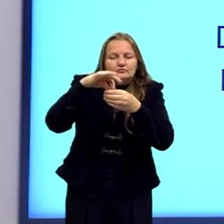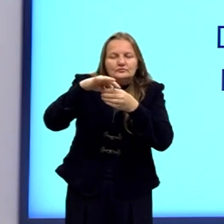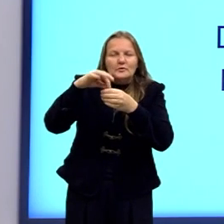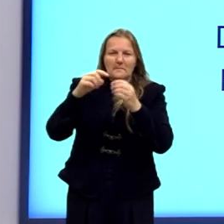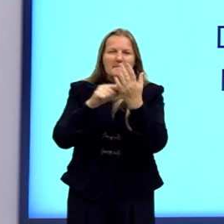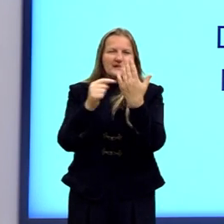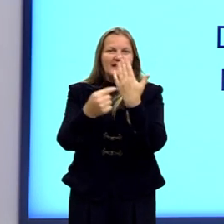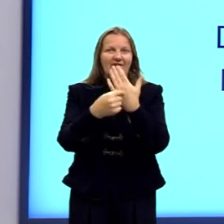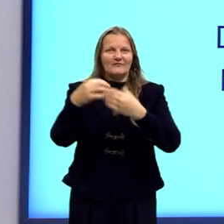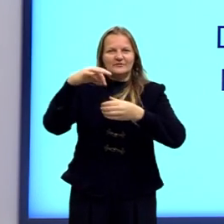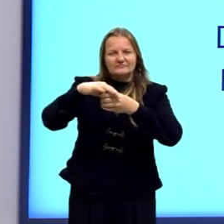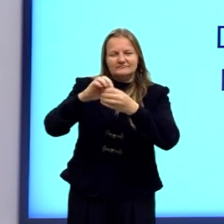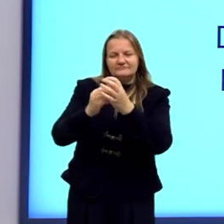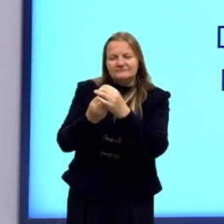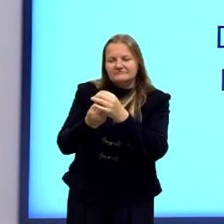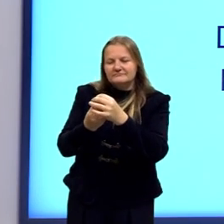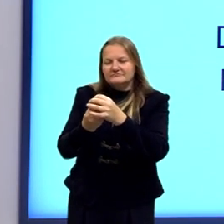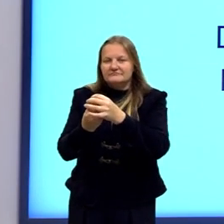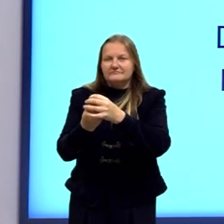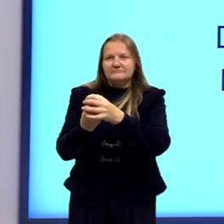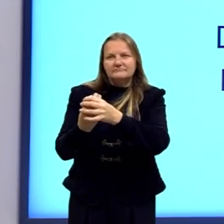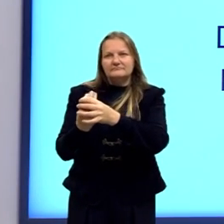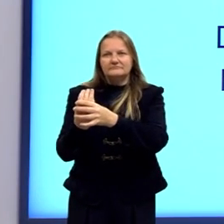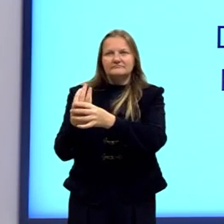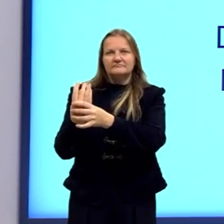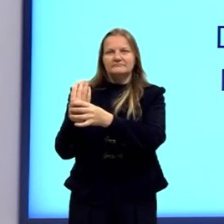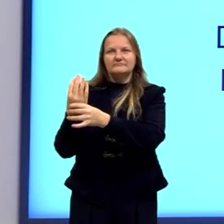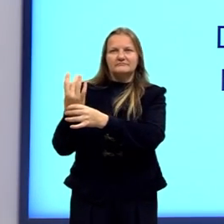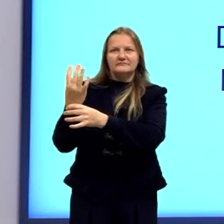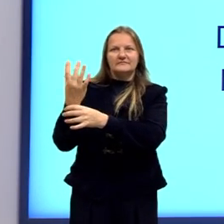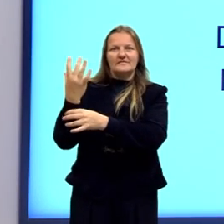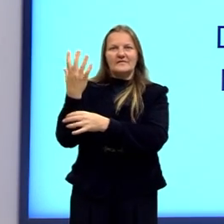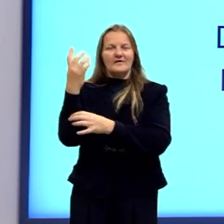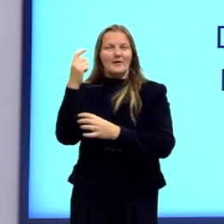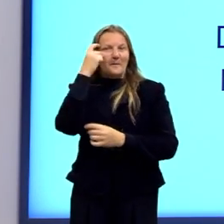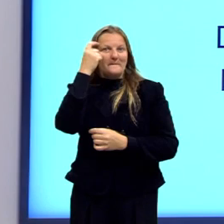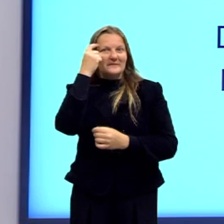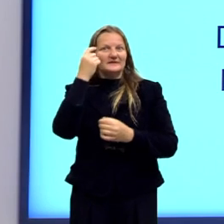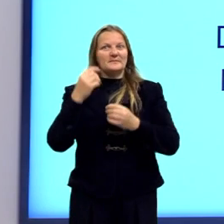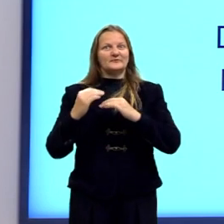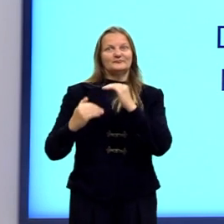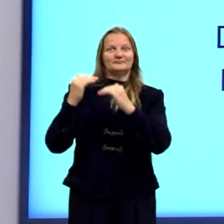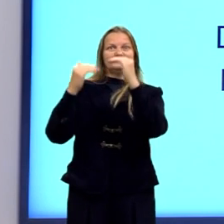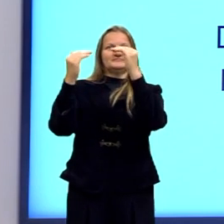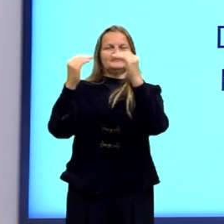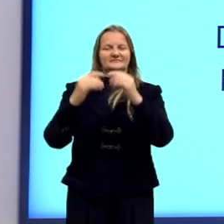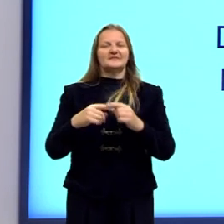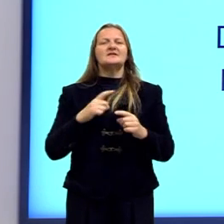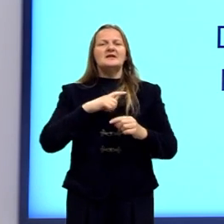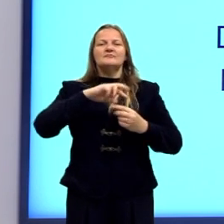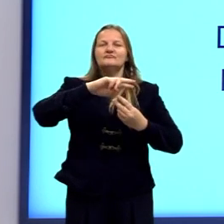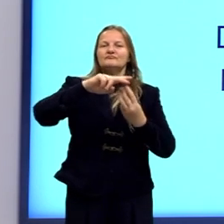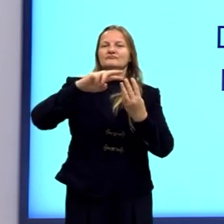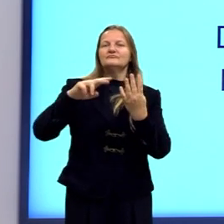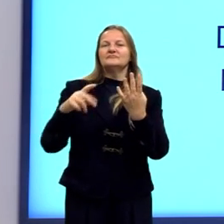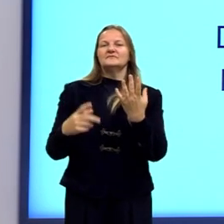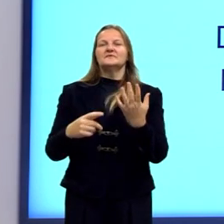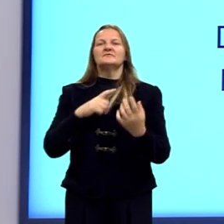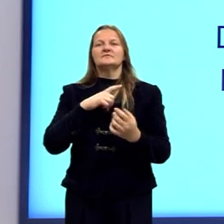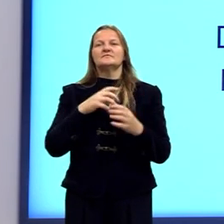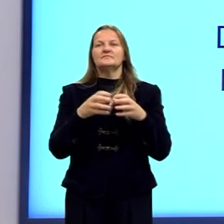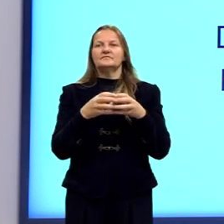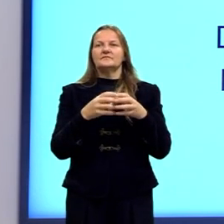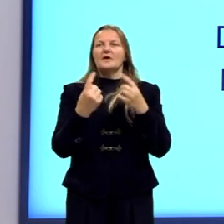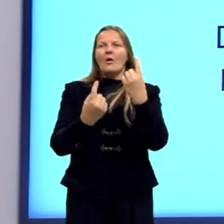do pensamento evolucionista. Então, um... Claro que foram vários que tiveram esse pensamento. Mas